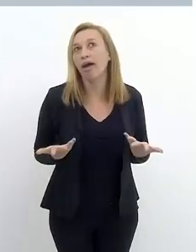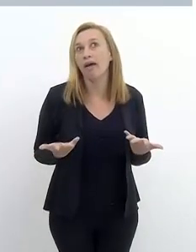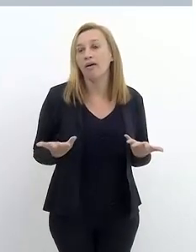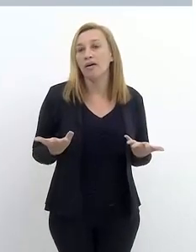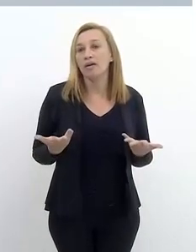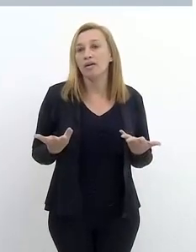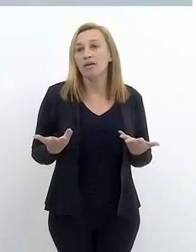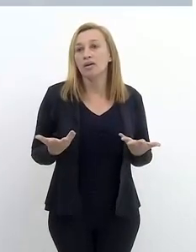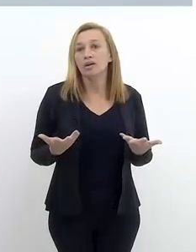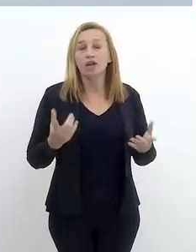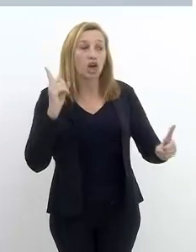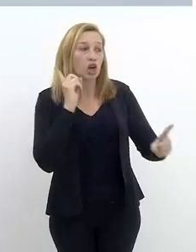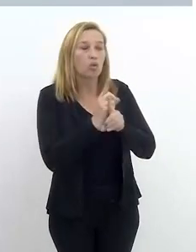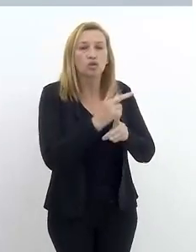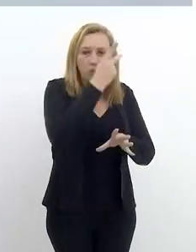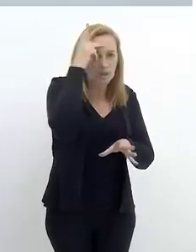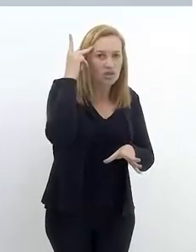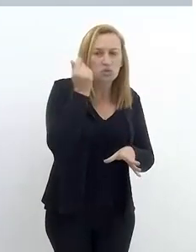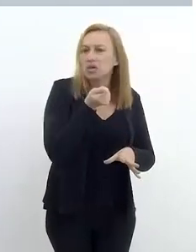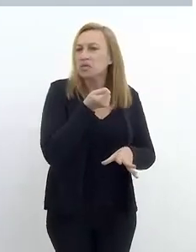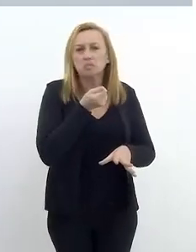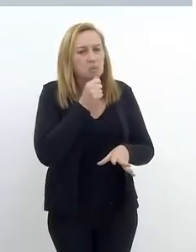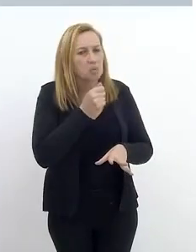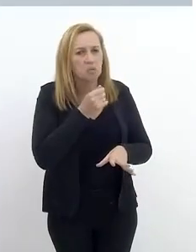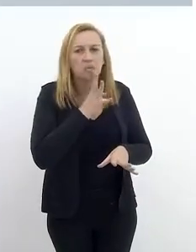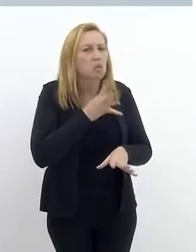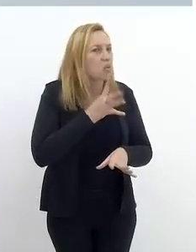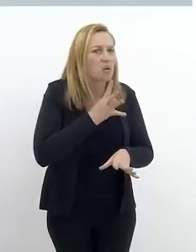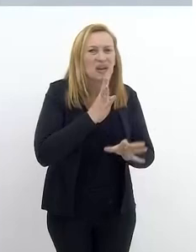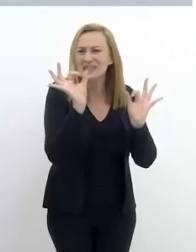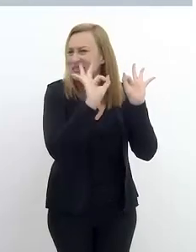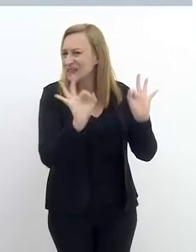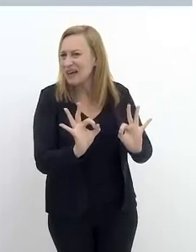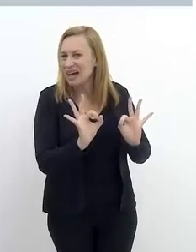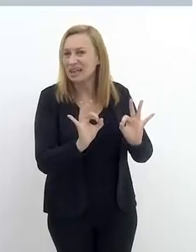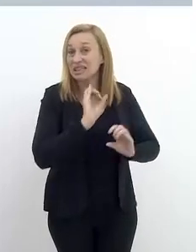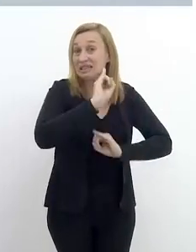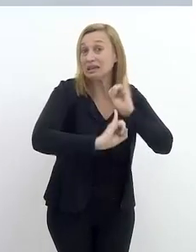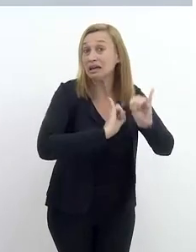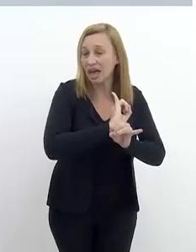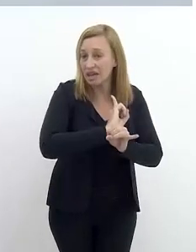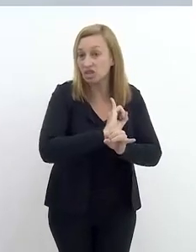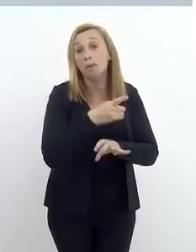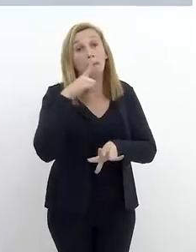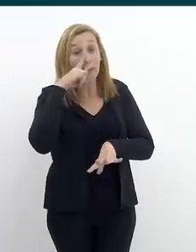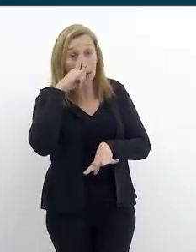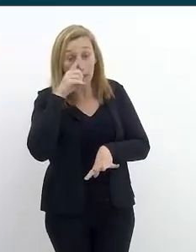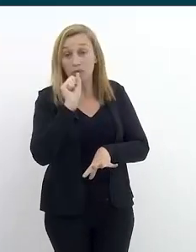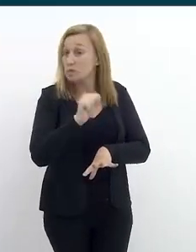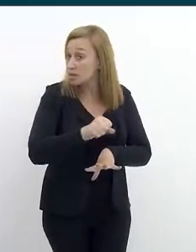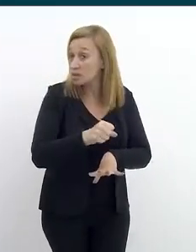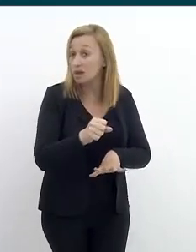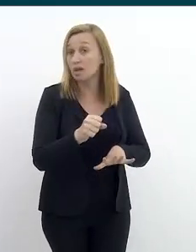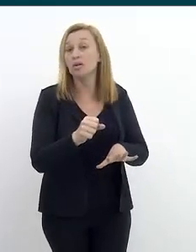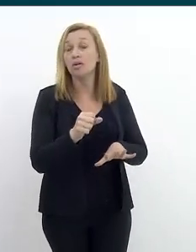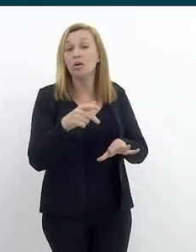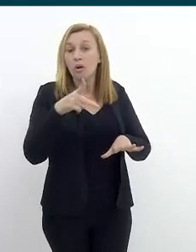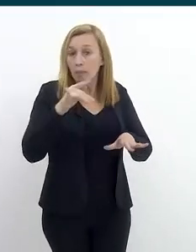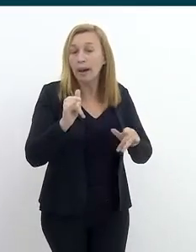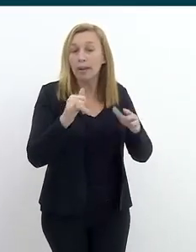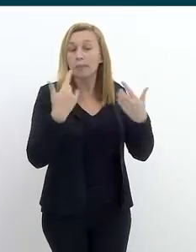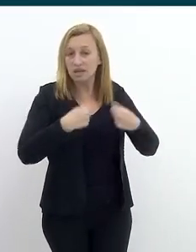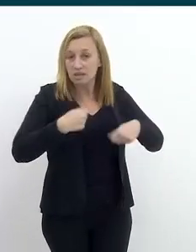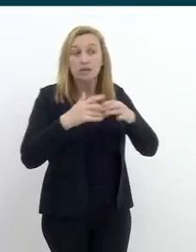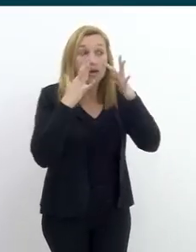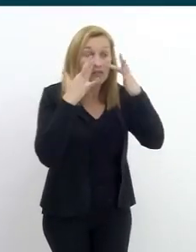encontros com desconhecidos, pelos quais, hoje em dia, a gente tem muito essa questão da internet, que é algo que os pais precisam estar muito